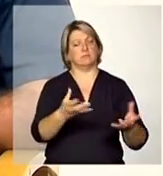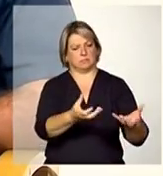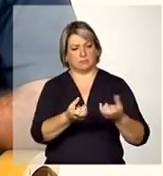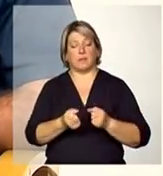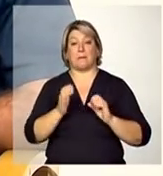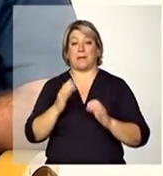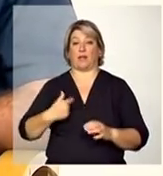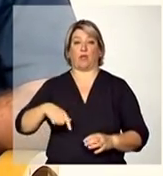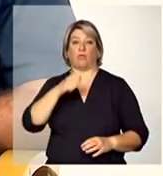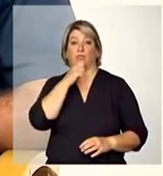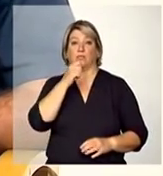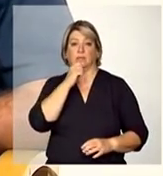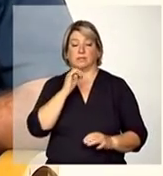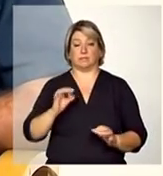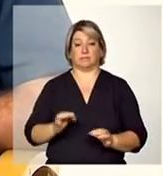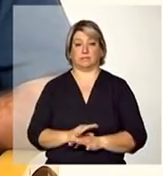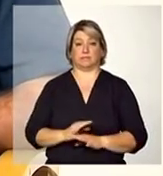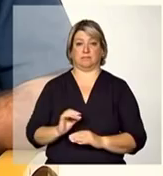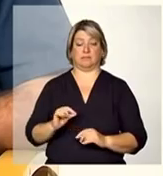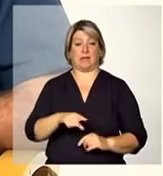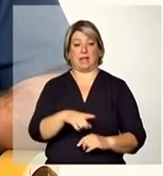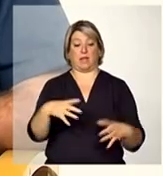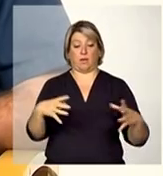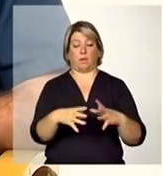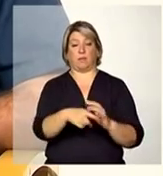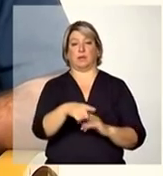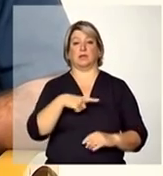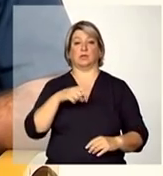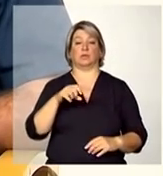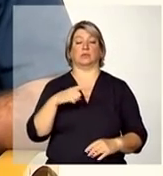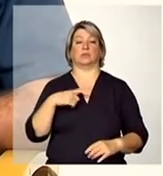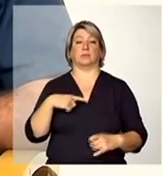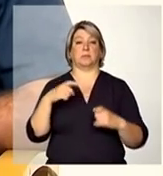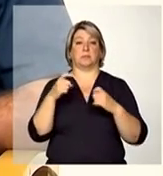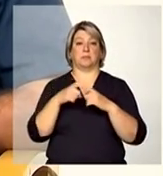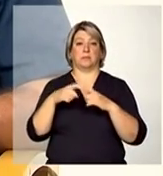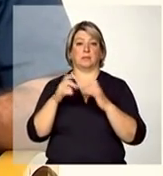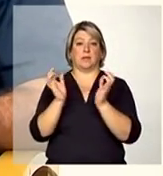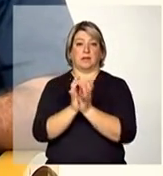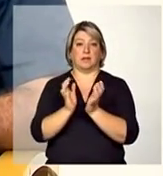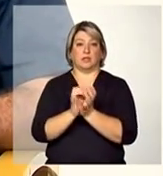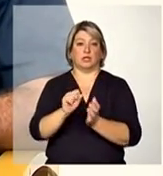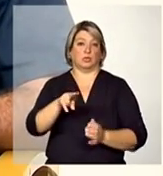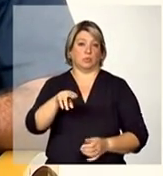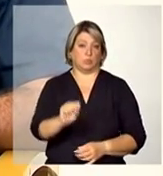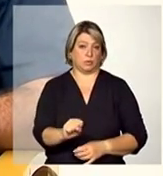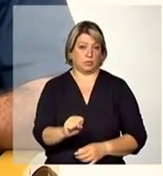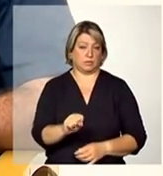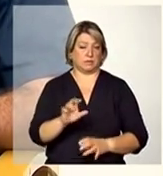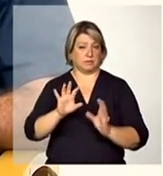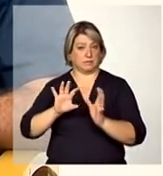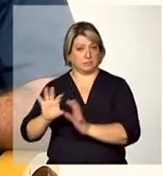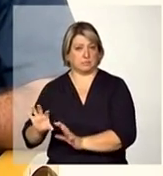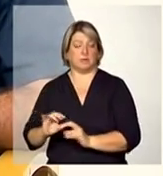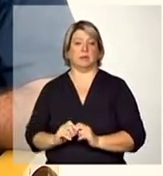sendo as pessoas com transtorno mental um público do sistema único de saúde de outras políticas as residências inclusivas elas estão